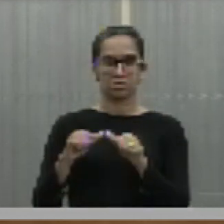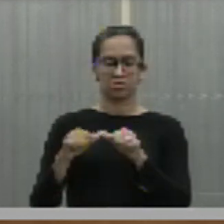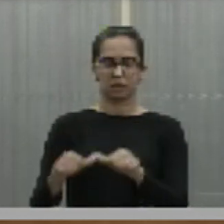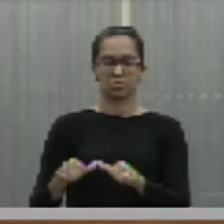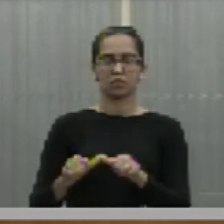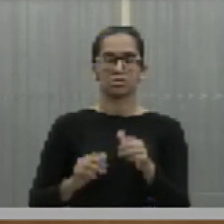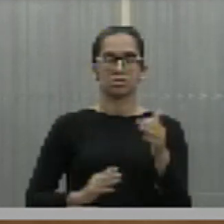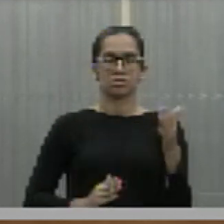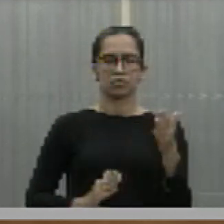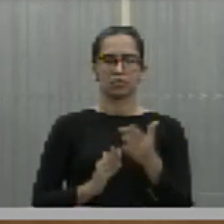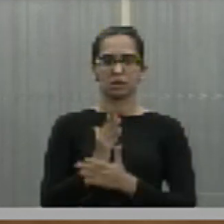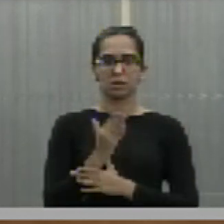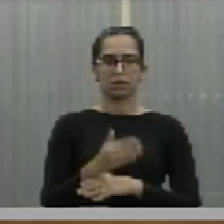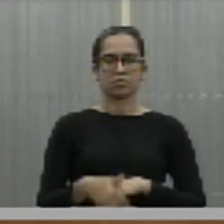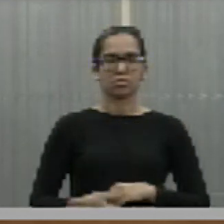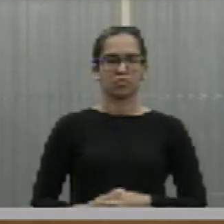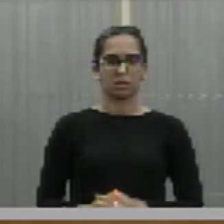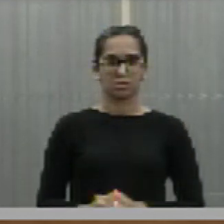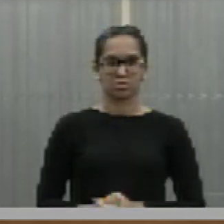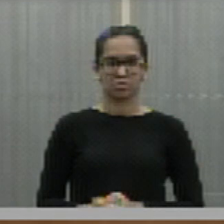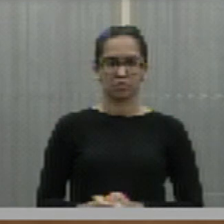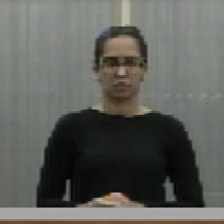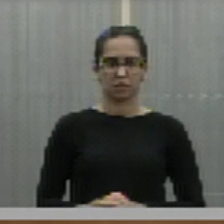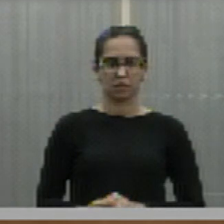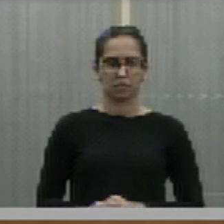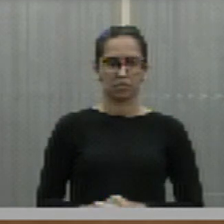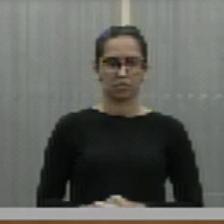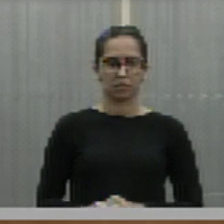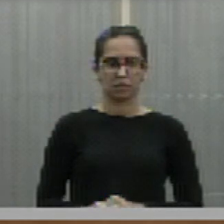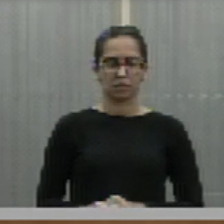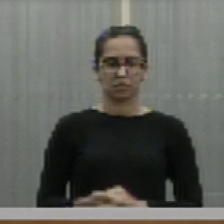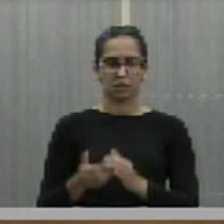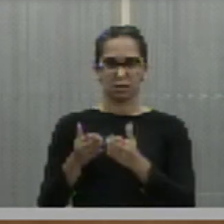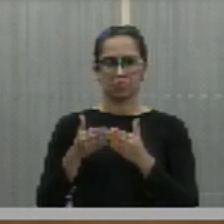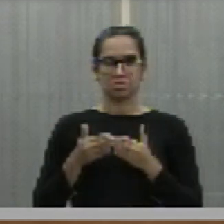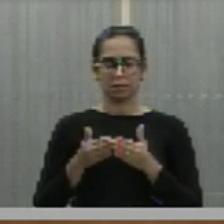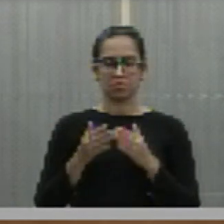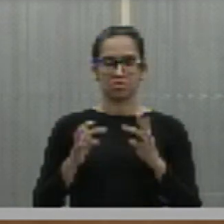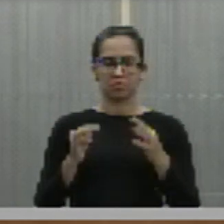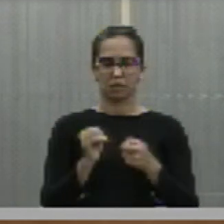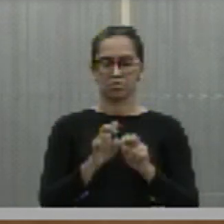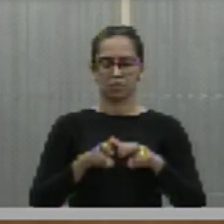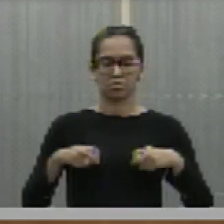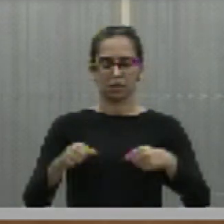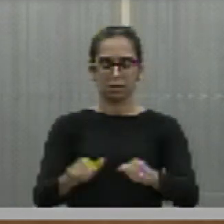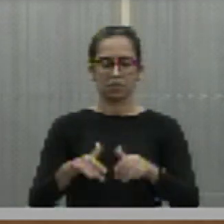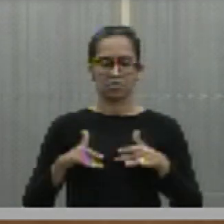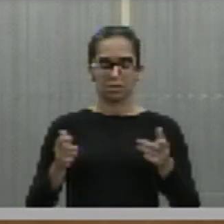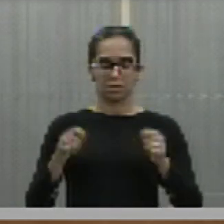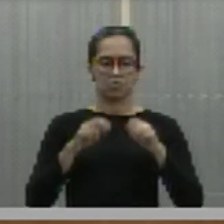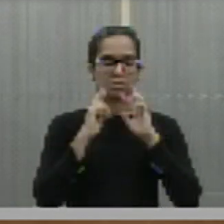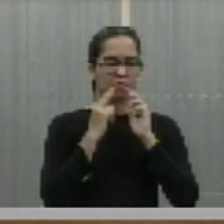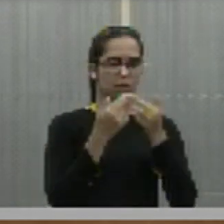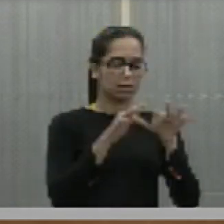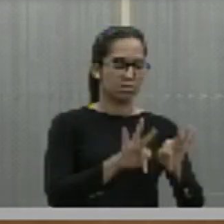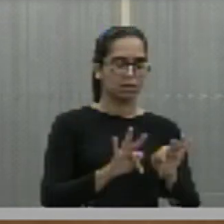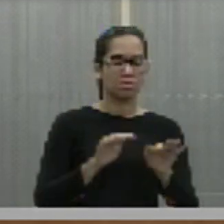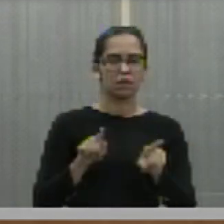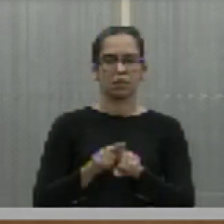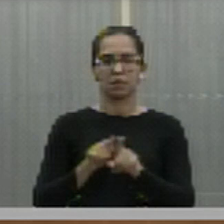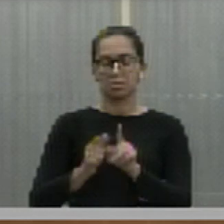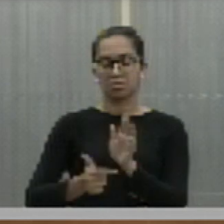aprovam, permaneçam como estão. Aprovado. Peço permissão ao plenário para encerrar essa sessão e